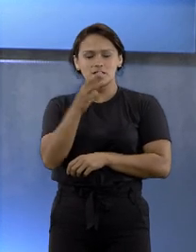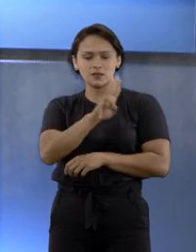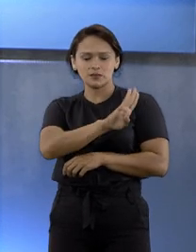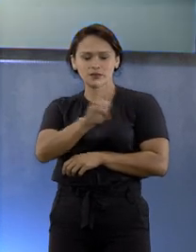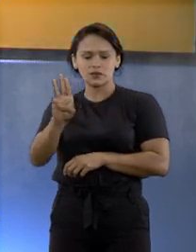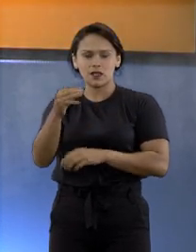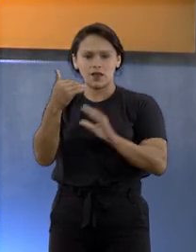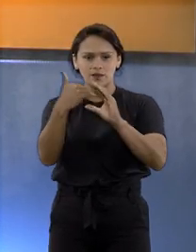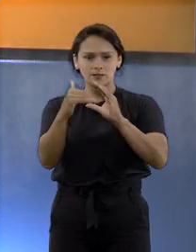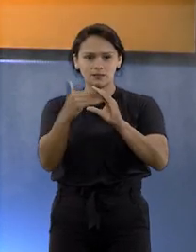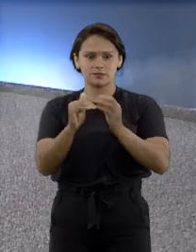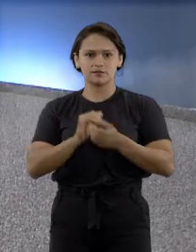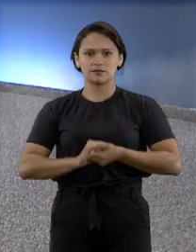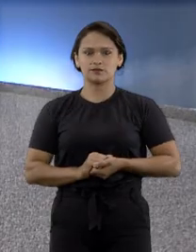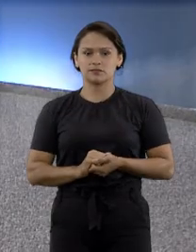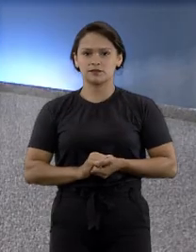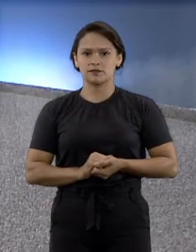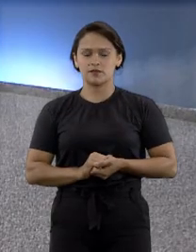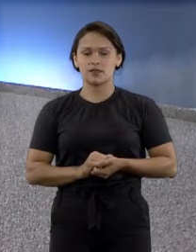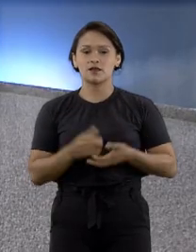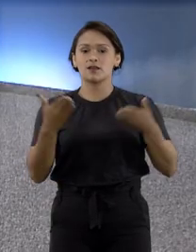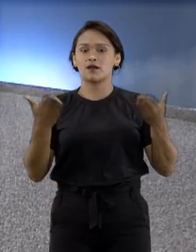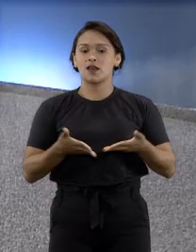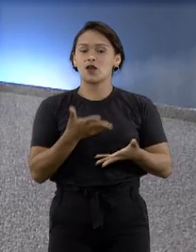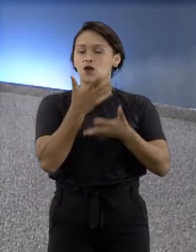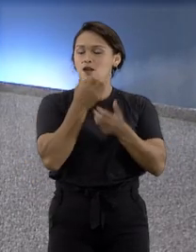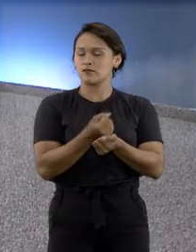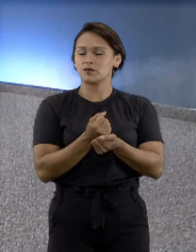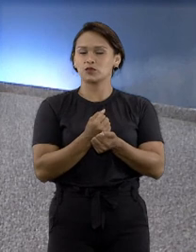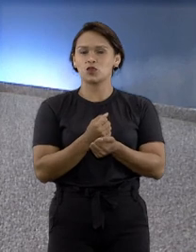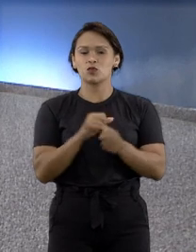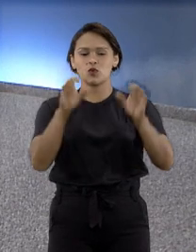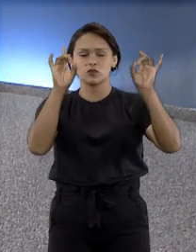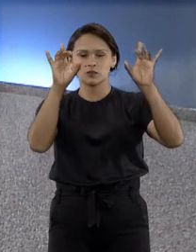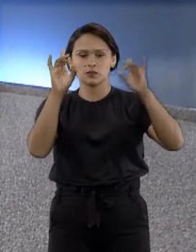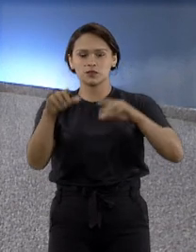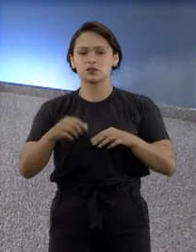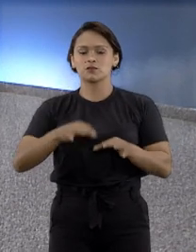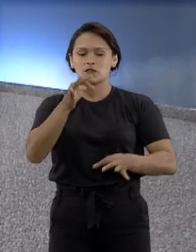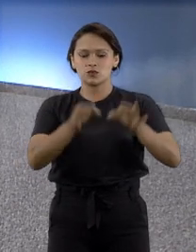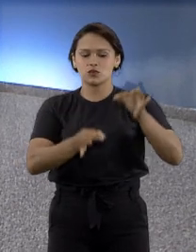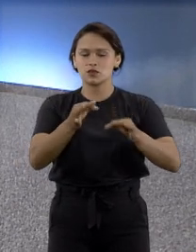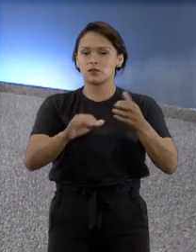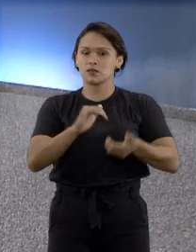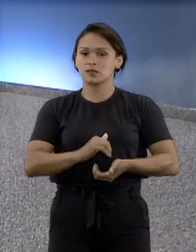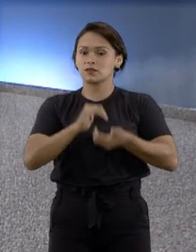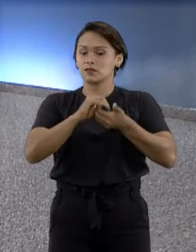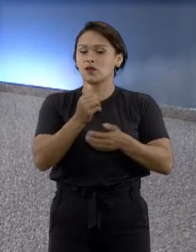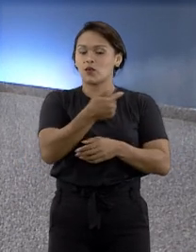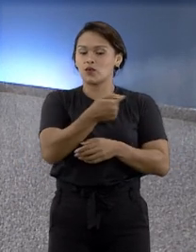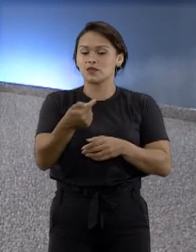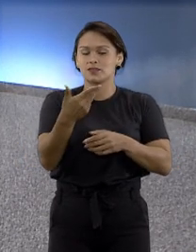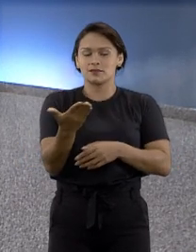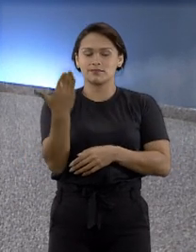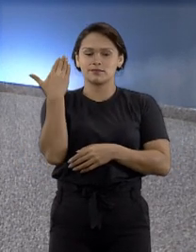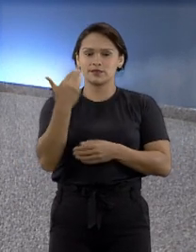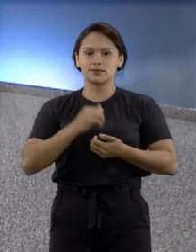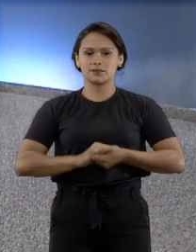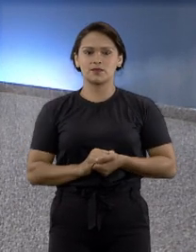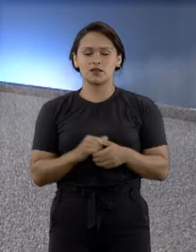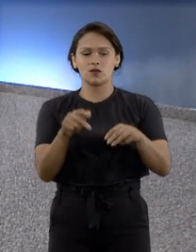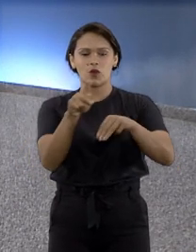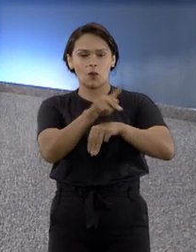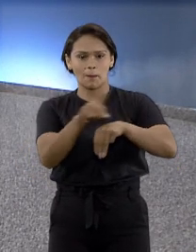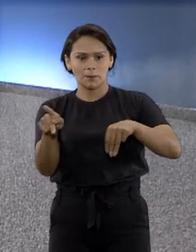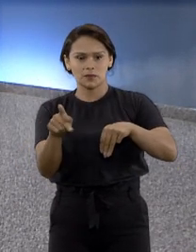site do STJ. Agora vamos conferir os principais julgamentos da corte na última semana. O presidente